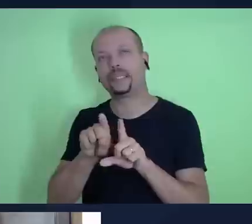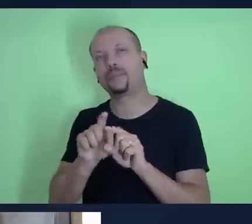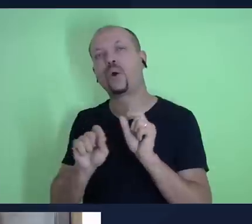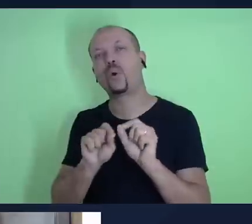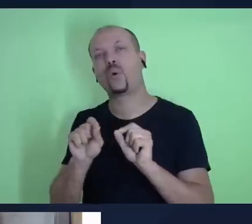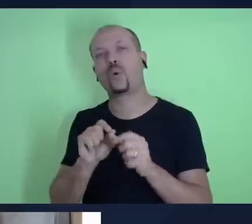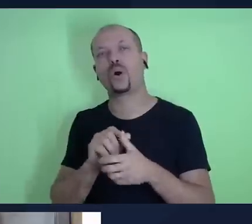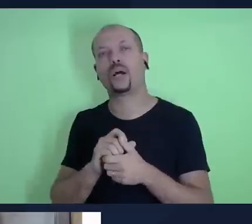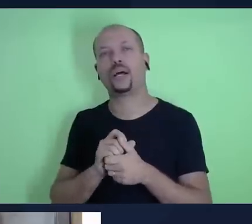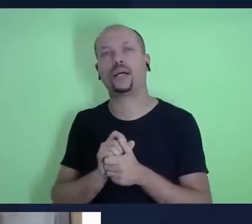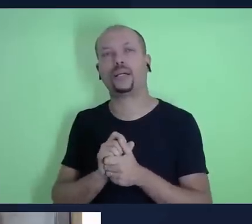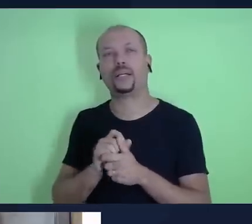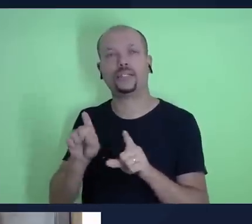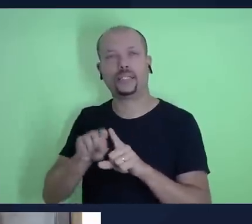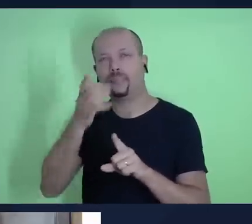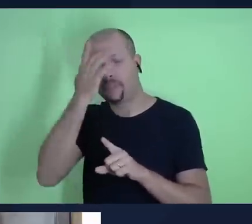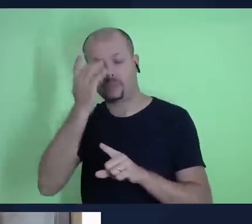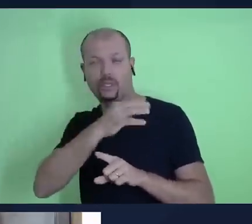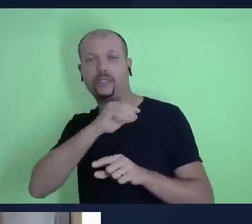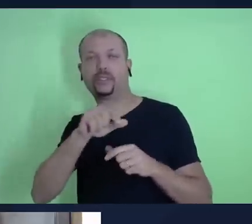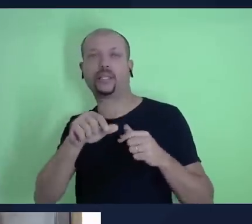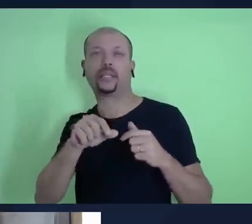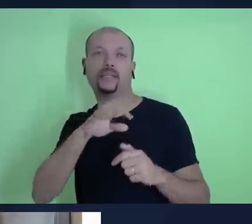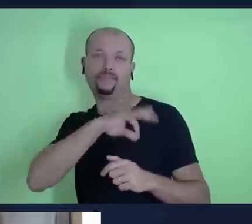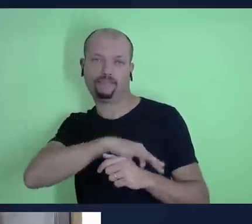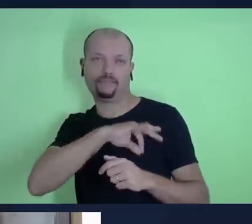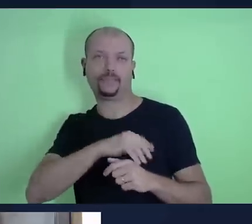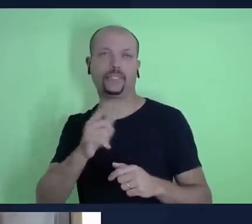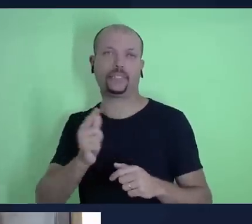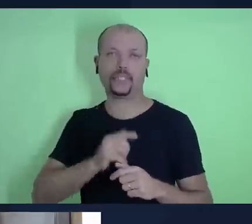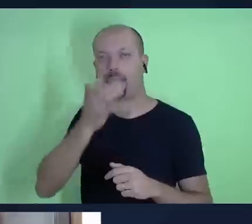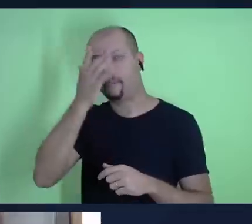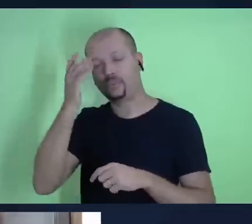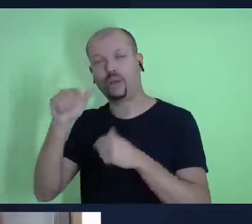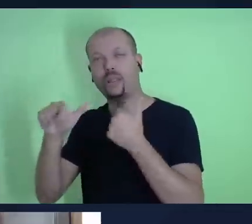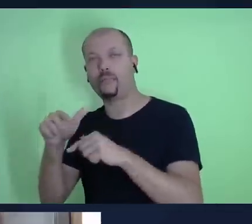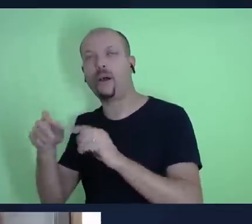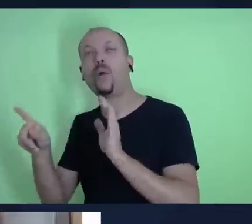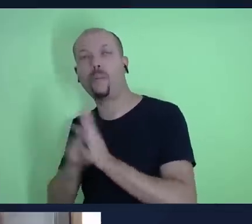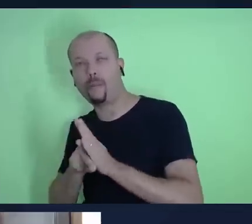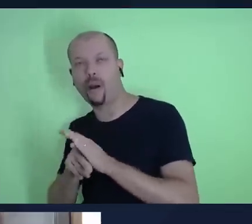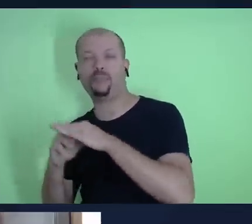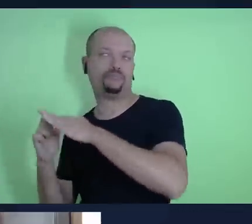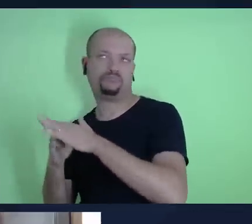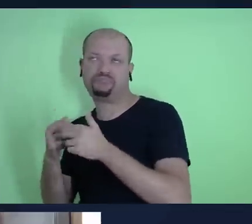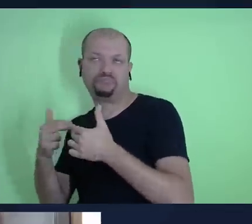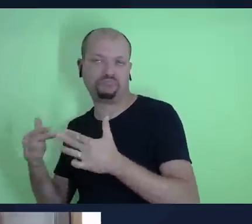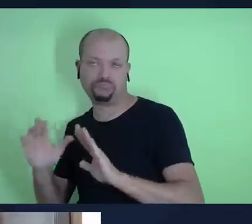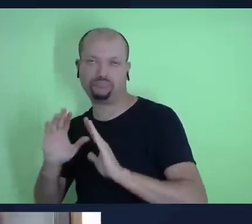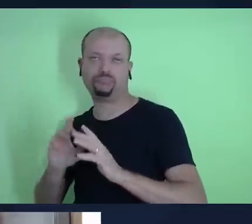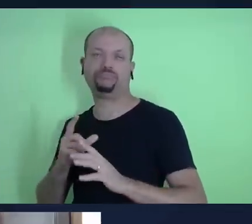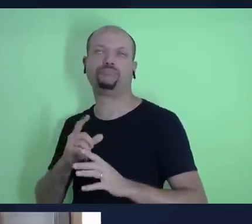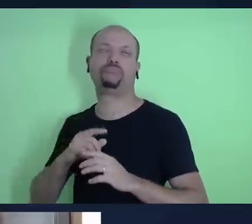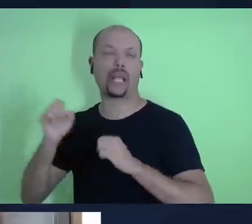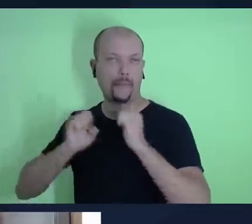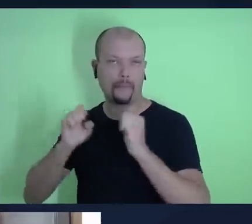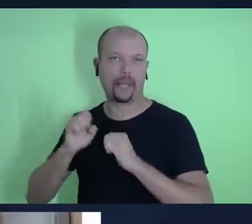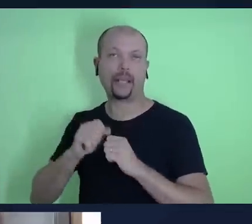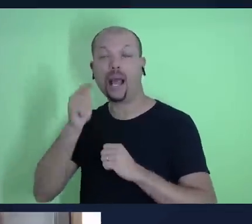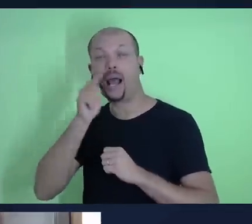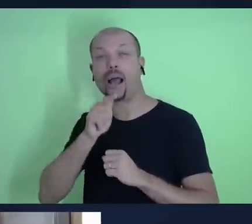assalariados quanto autônomos profissionais liberais empresários empreendedores ganharem de